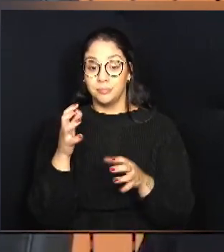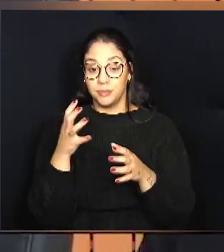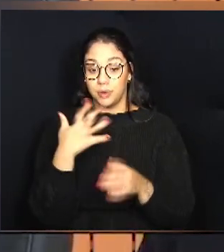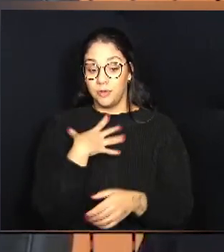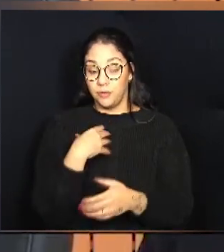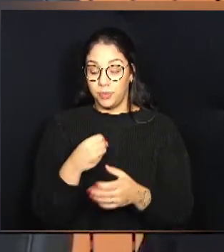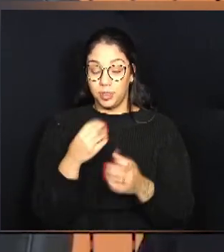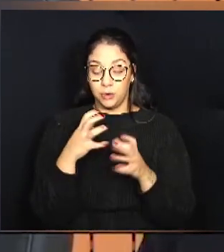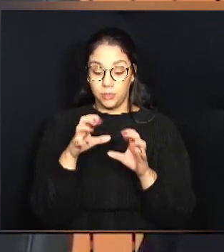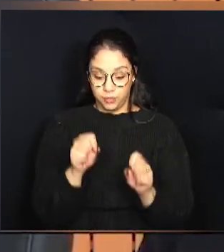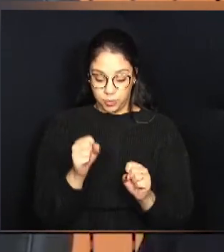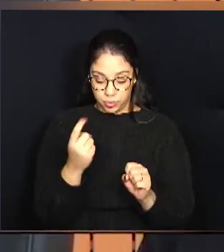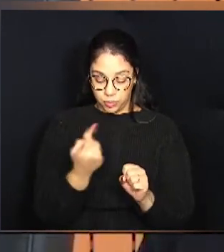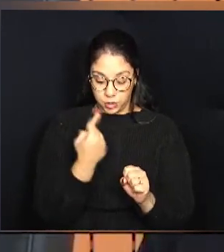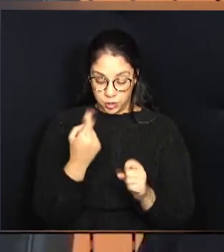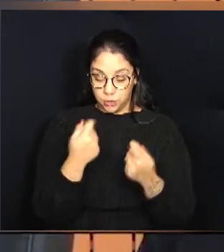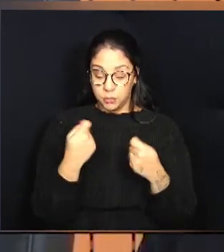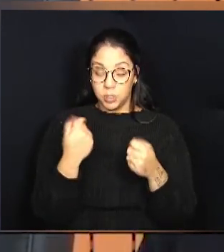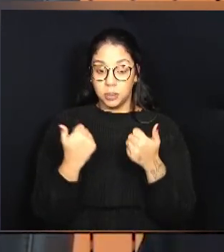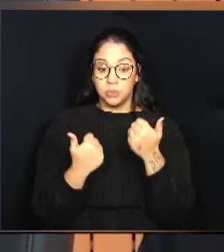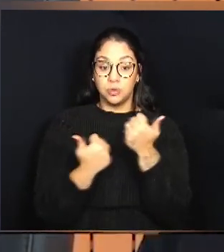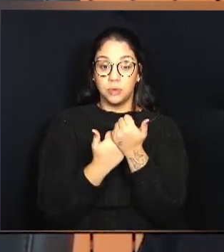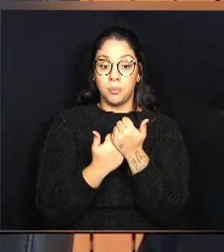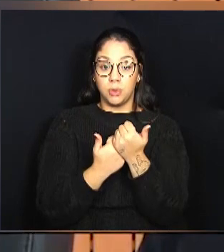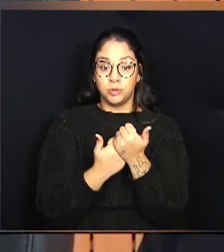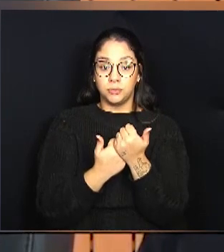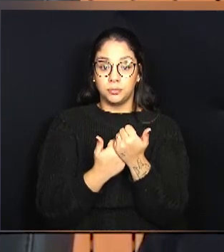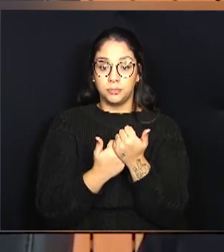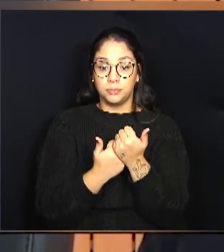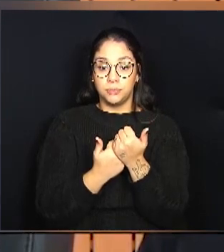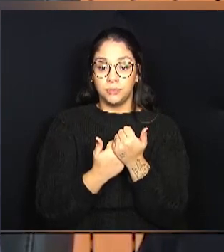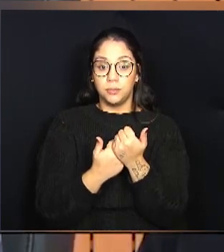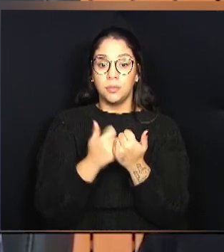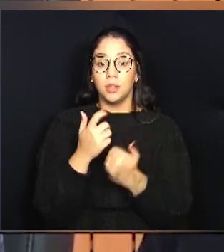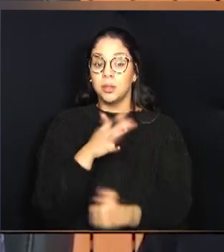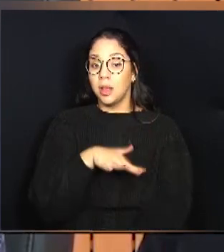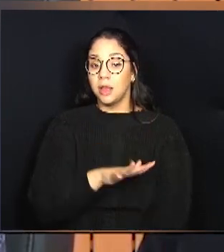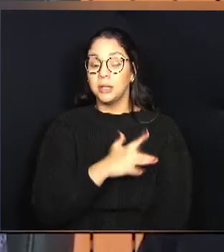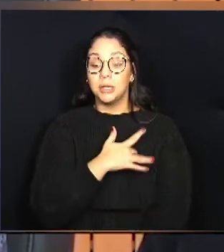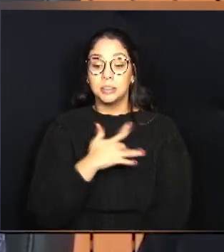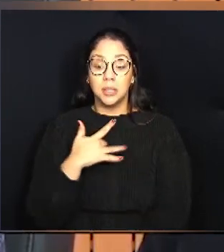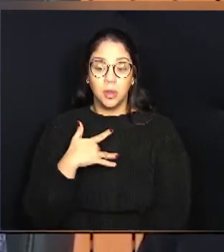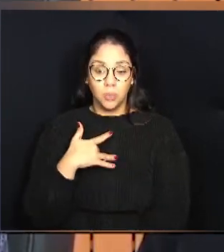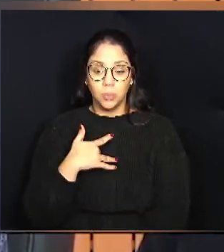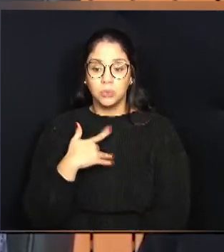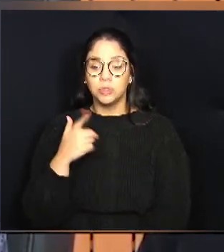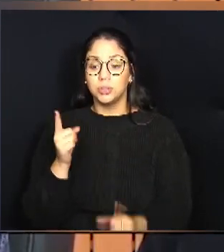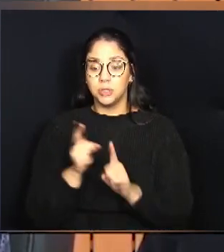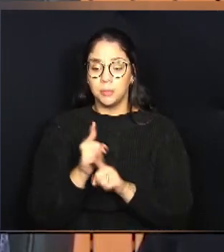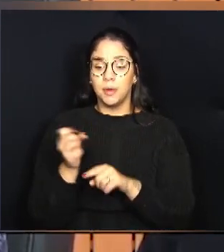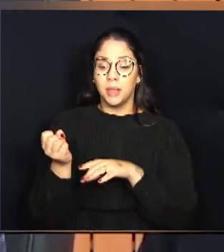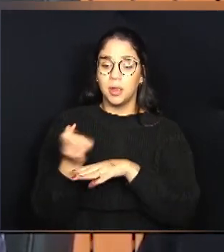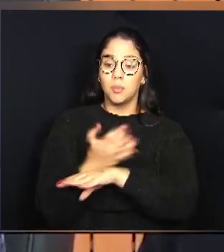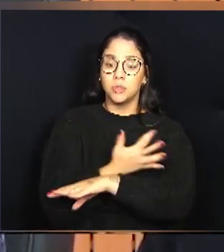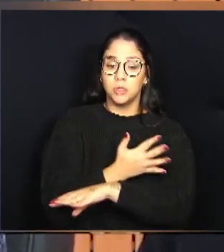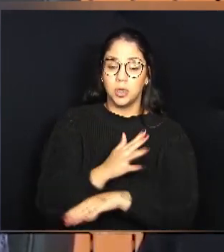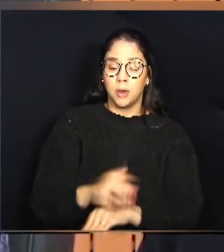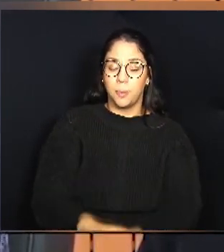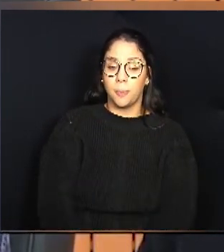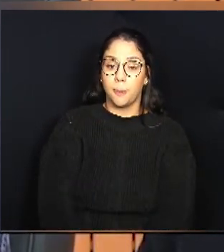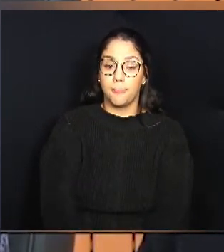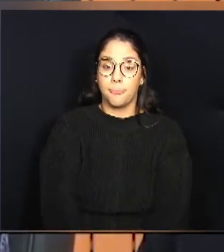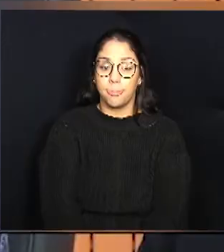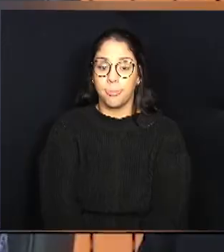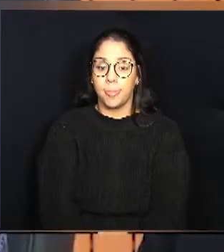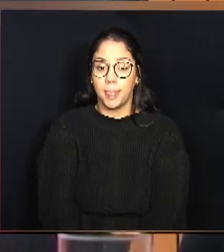esse filho. E a gente precisa dar um suporte, um apoio, em termos de saúde e em termos da